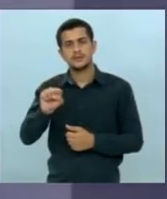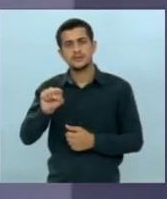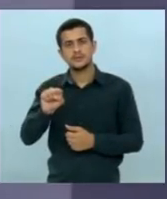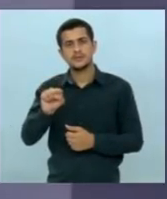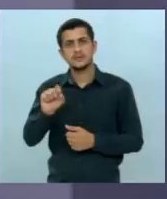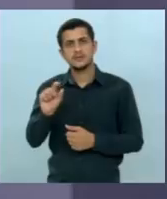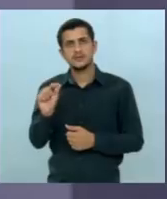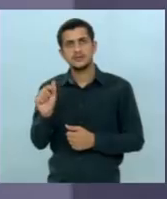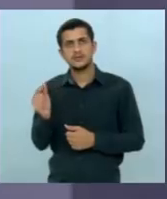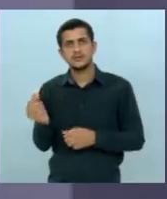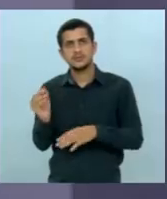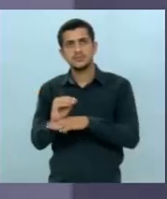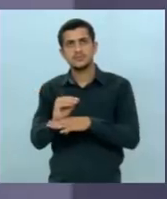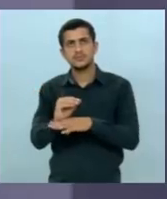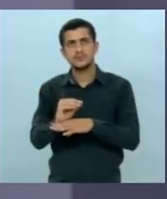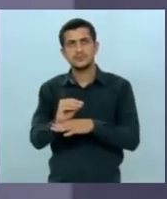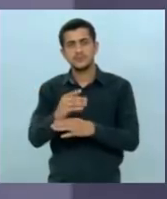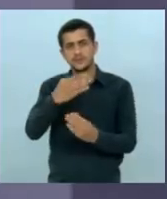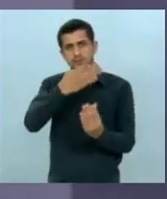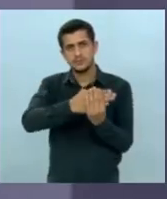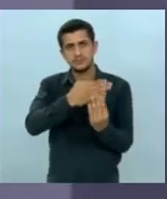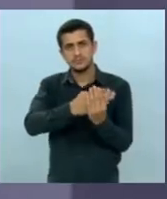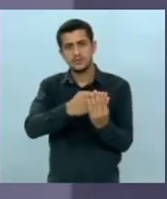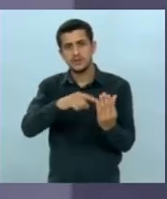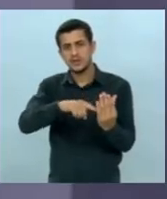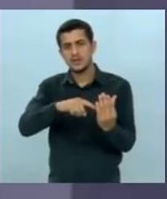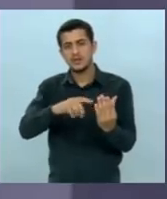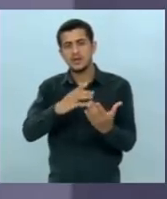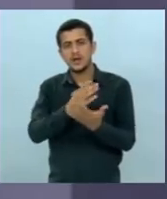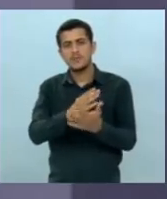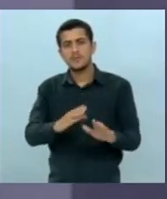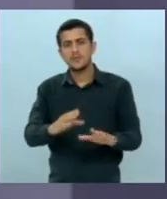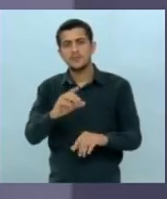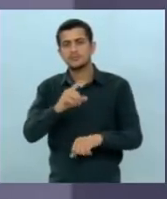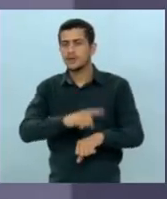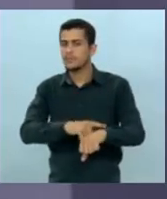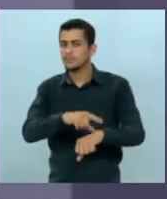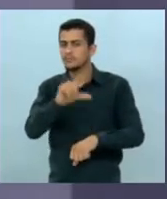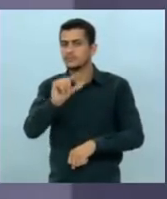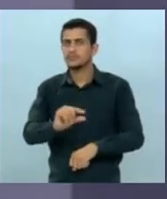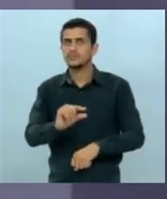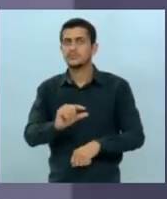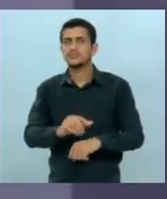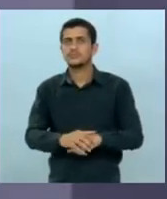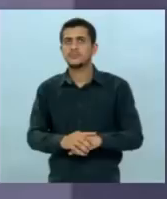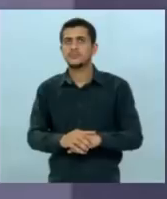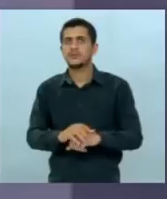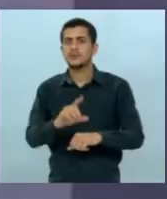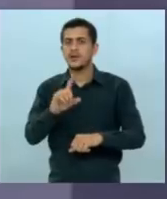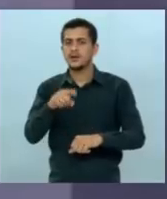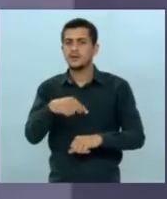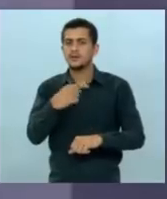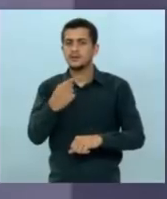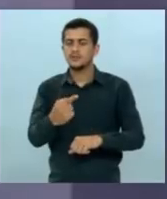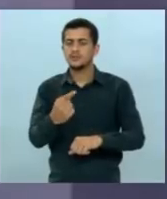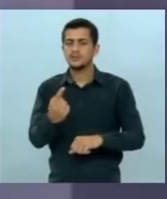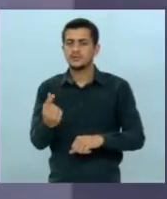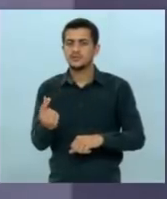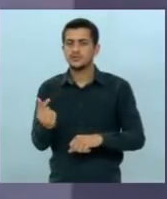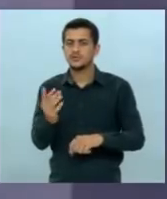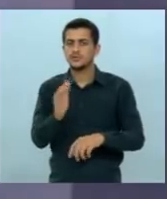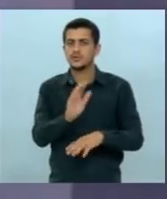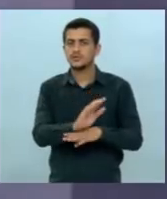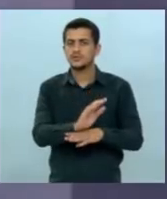esse inquérito que foi arquivado provisoriamente recebeu incentivos fiscais e logo que recebeu incentivos fiscais